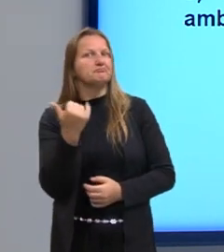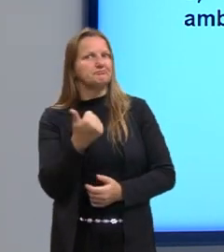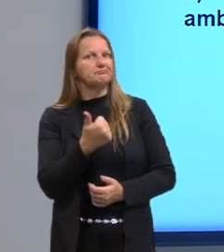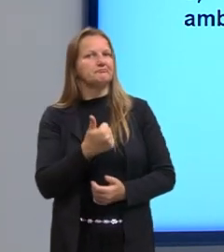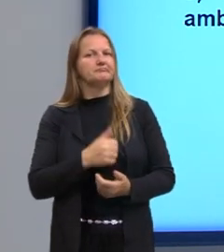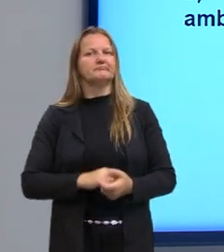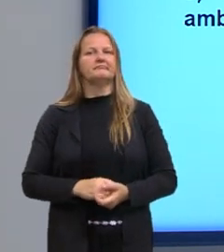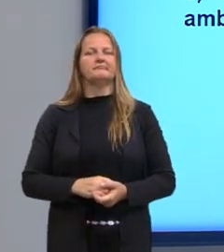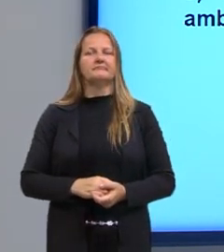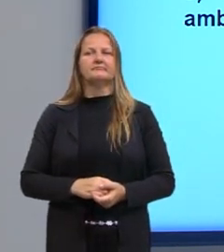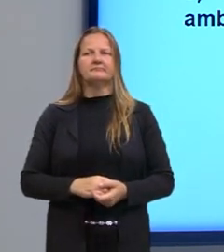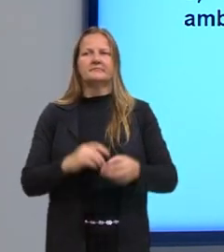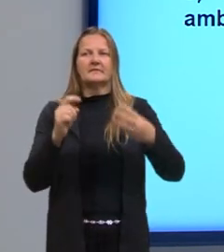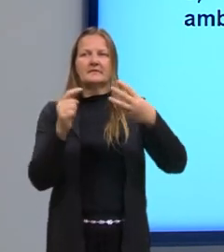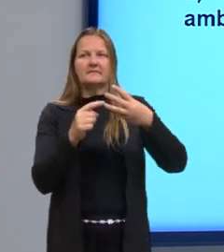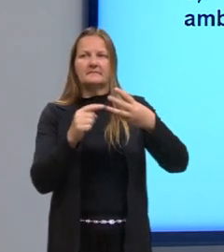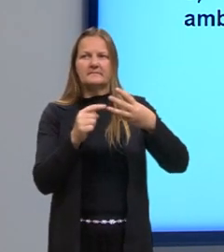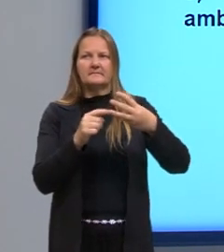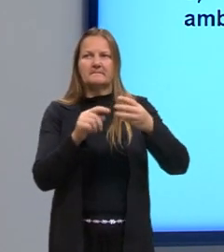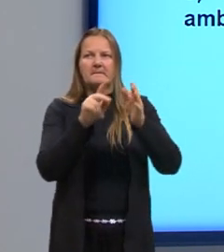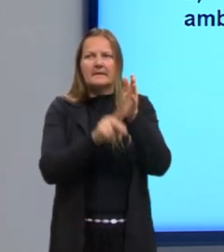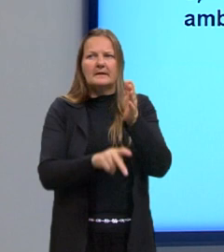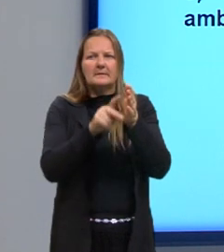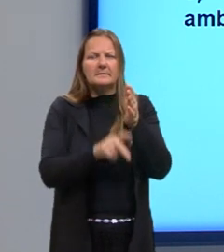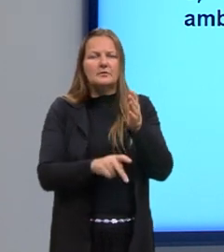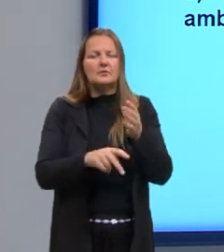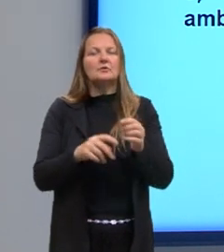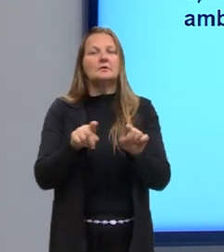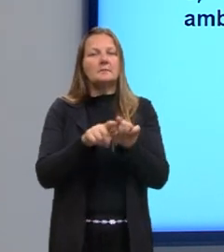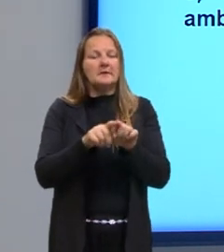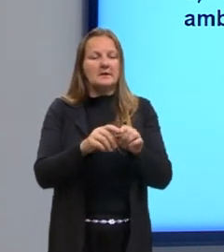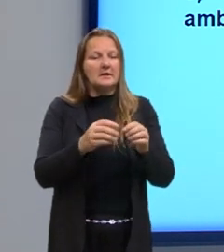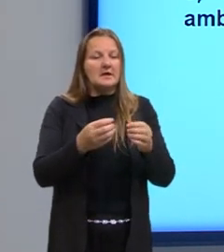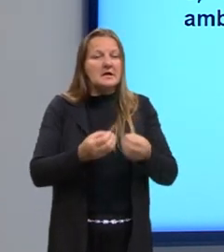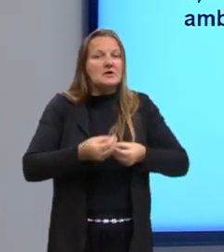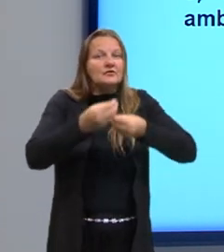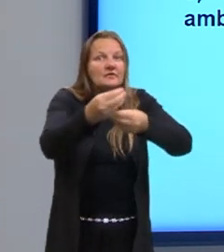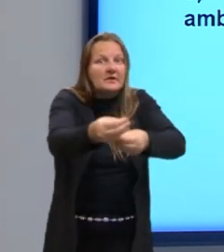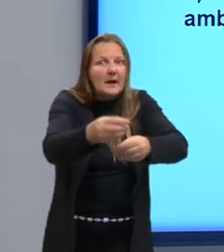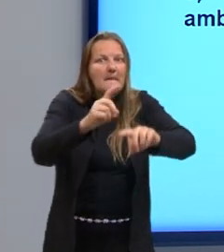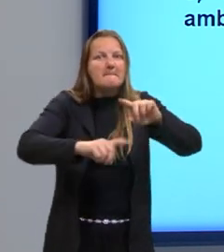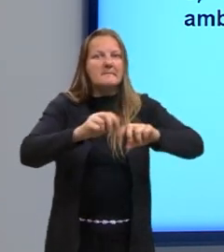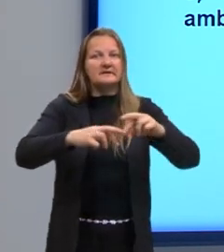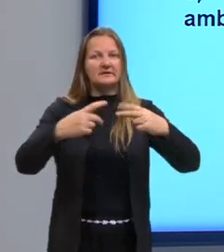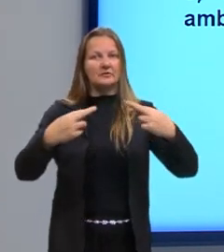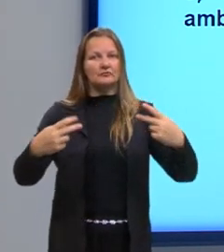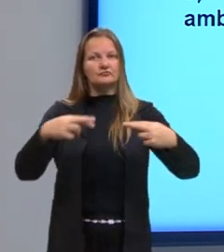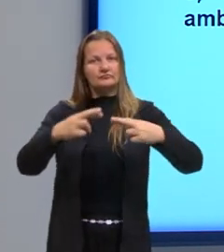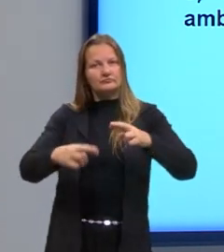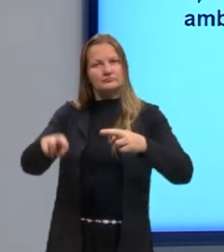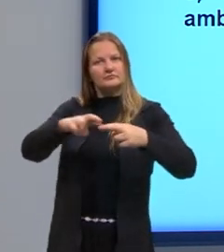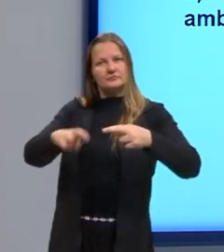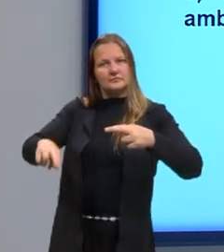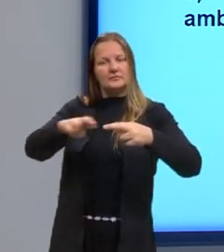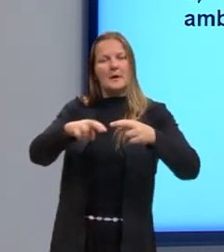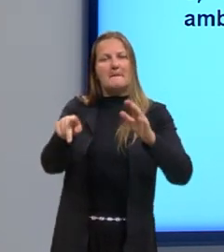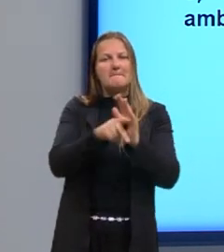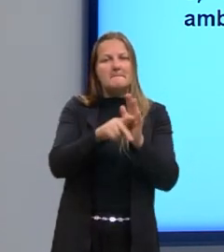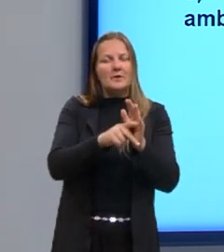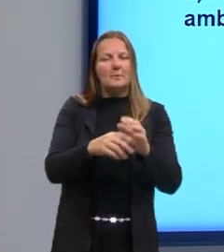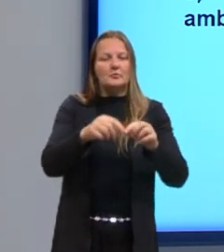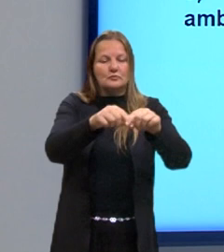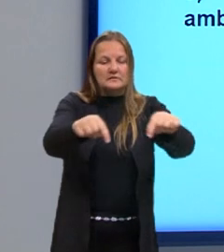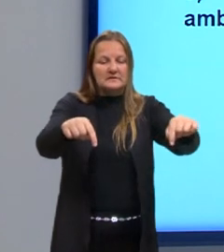E também planejou distribuir coletores de materiais recicláveis específicos nas